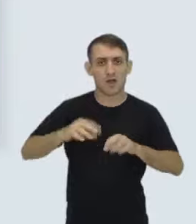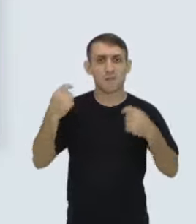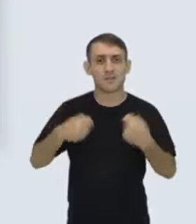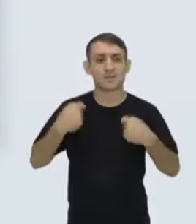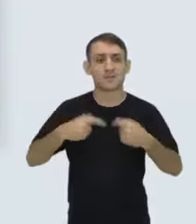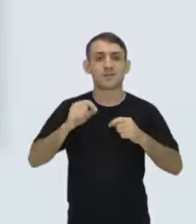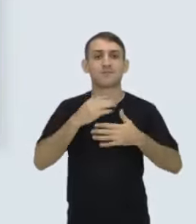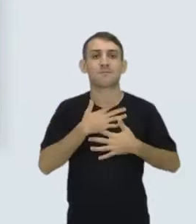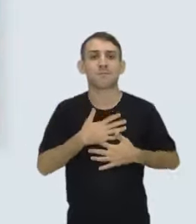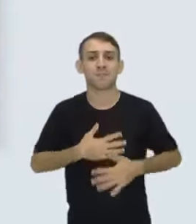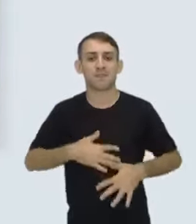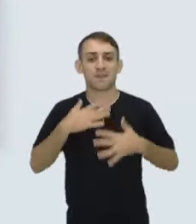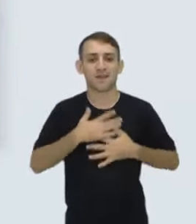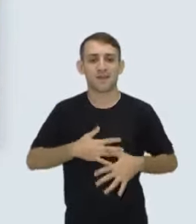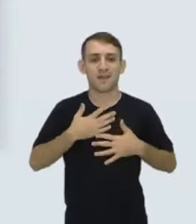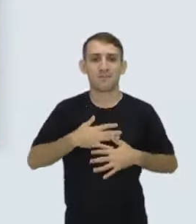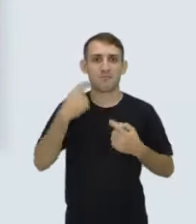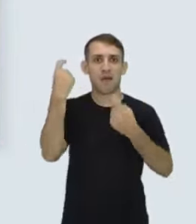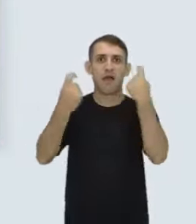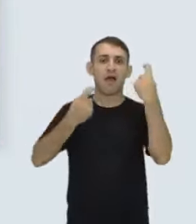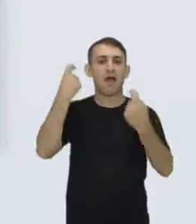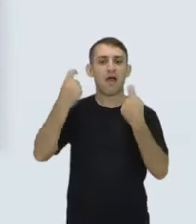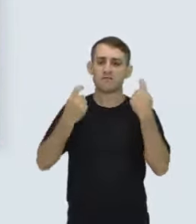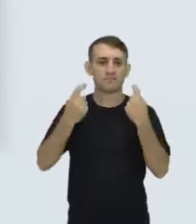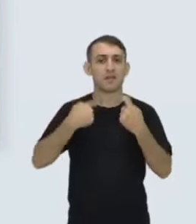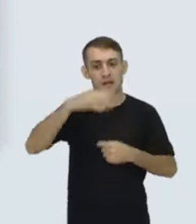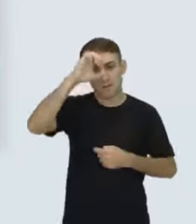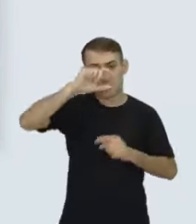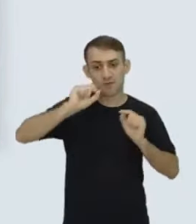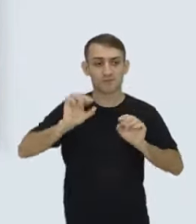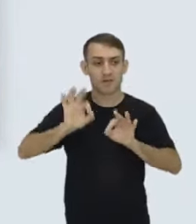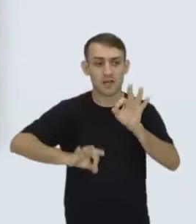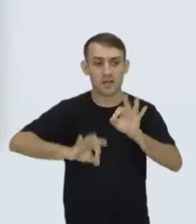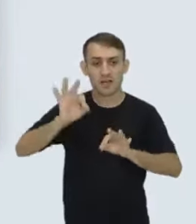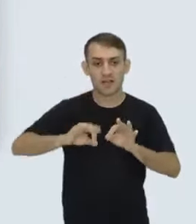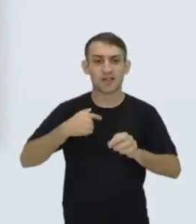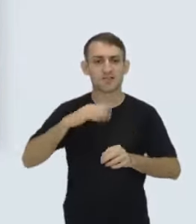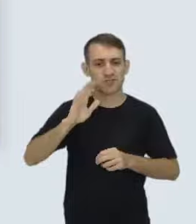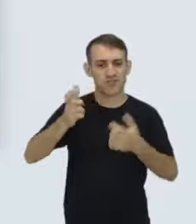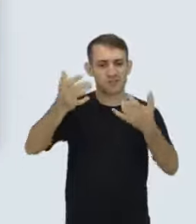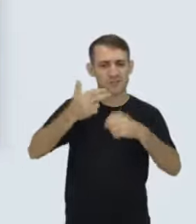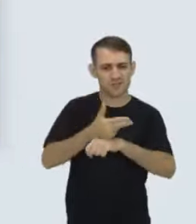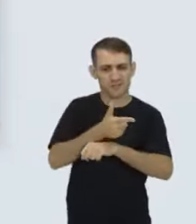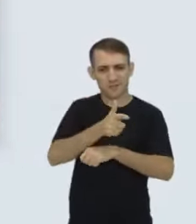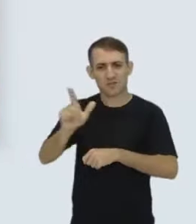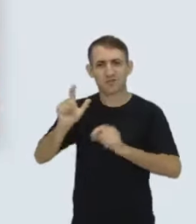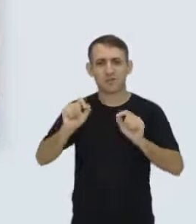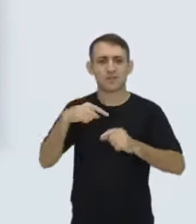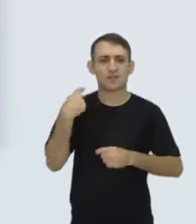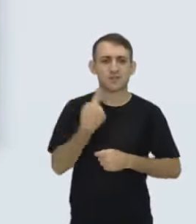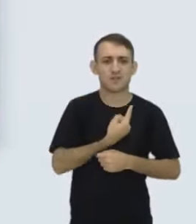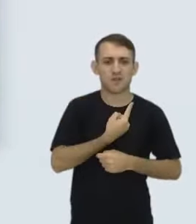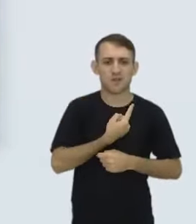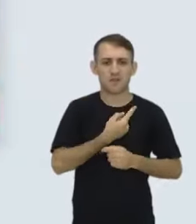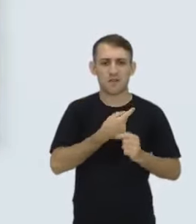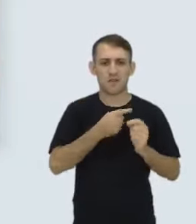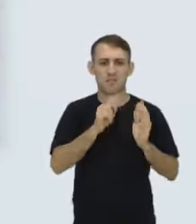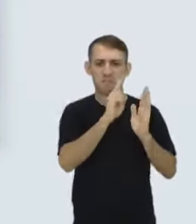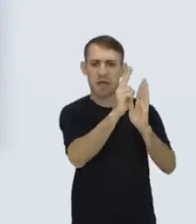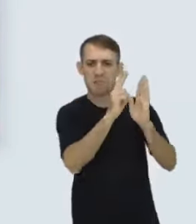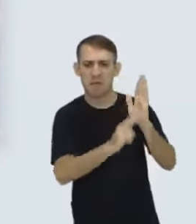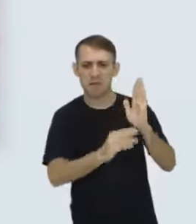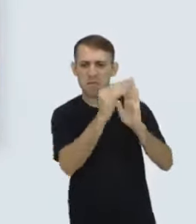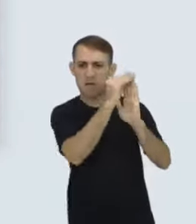mais tranquilo, não paranoico. Eu aprendi que organização, eu até falei disso num outro vídeo, não é você sair etiquetando tudo,